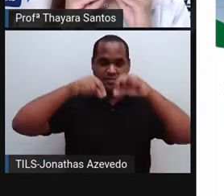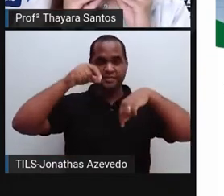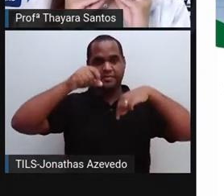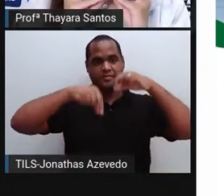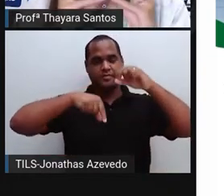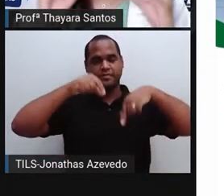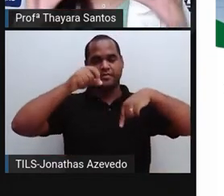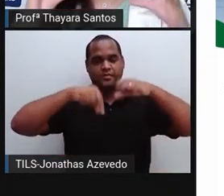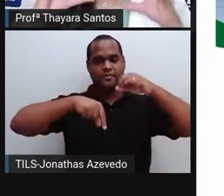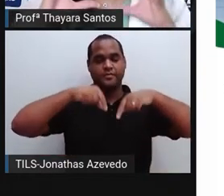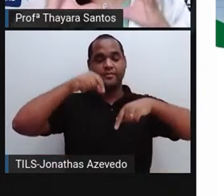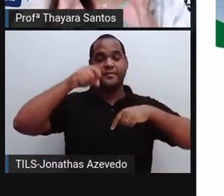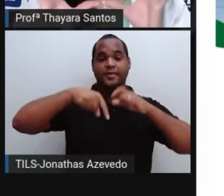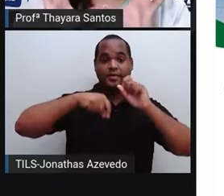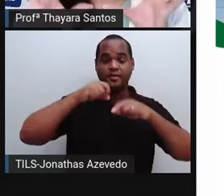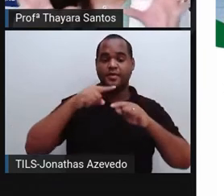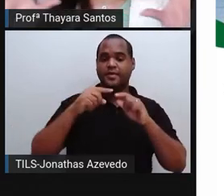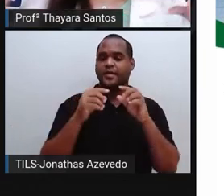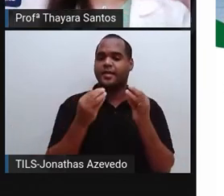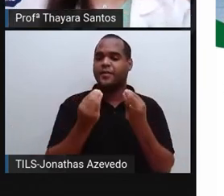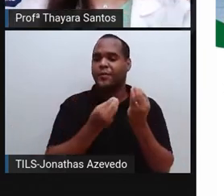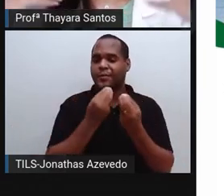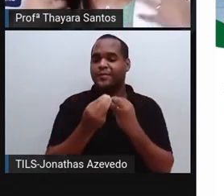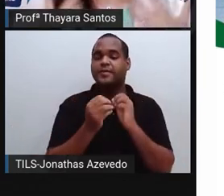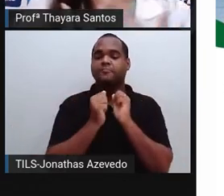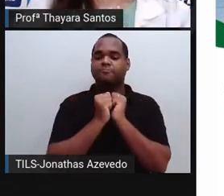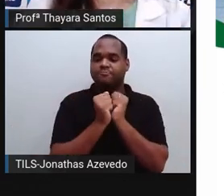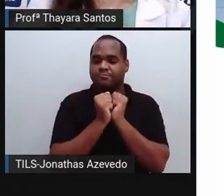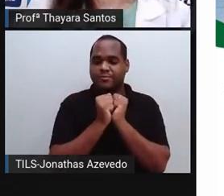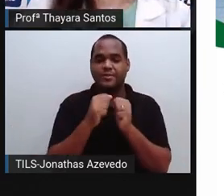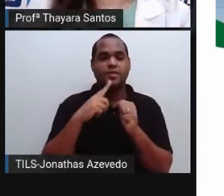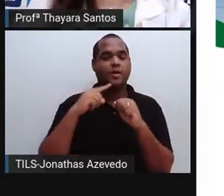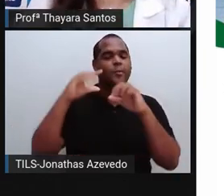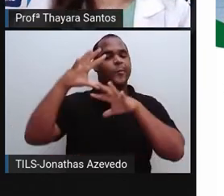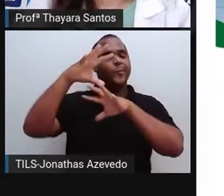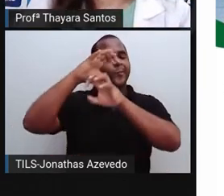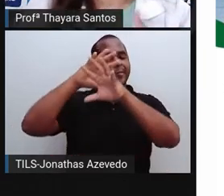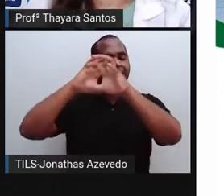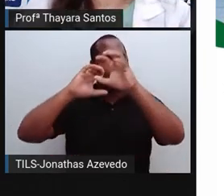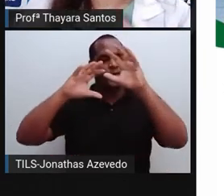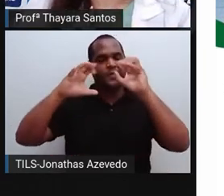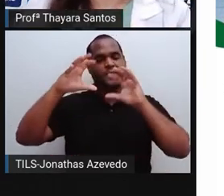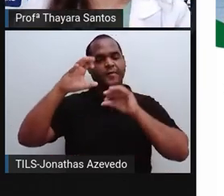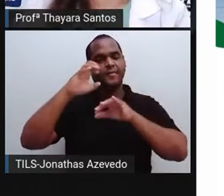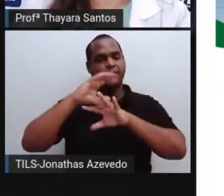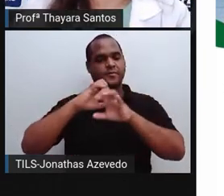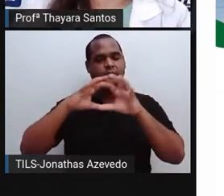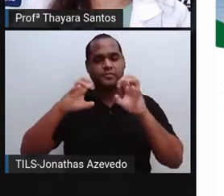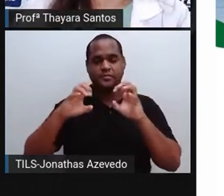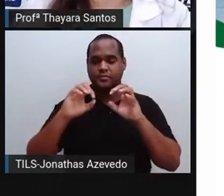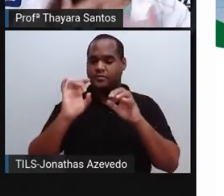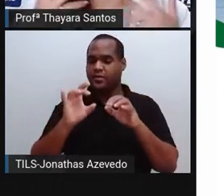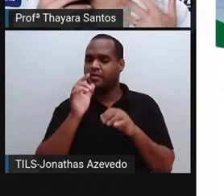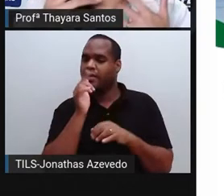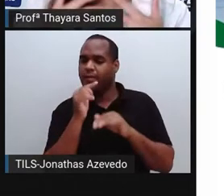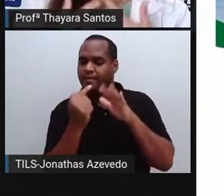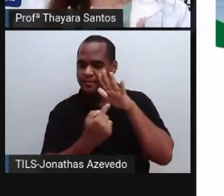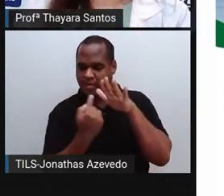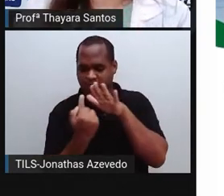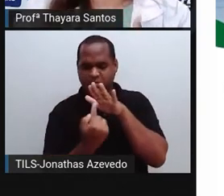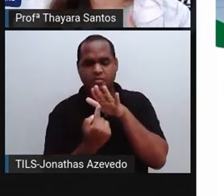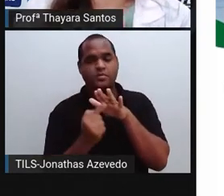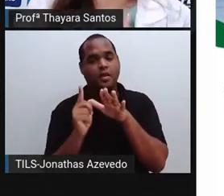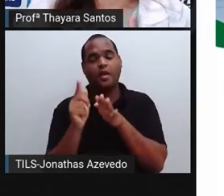gotículazinhas de água, elas se juntam e formam a nuvem. Sim, a nuvem, ela não é água em forma de gás, ela é